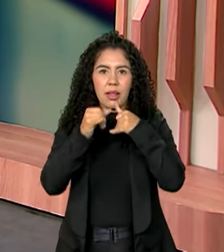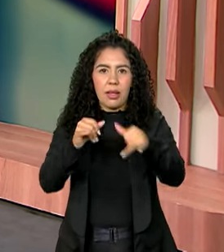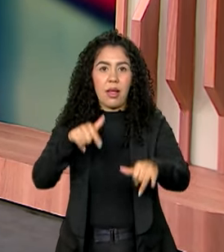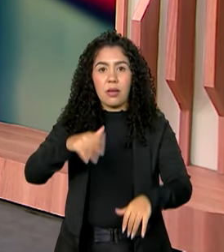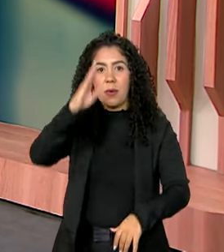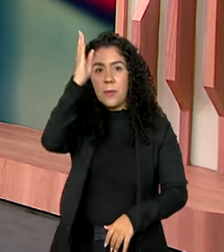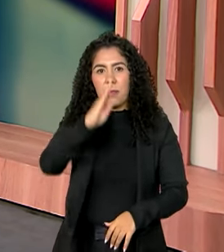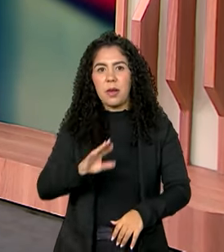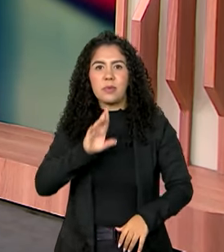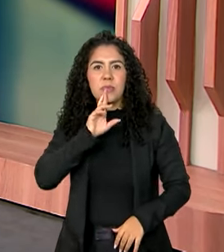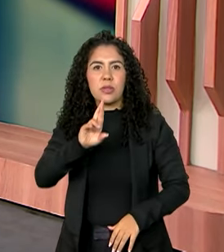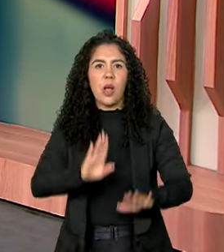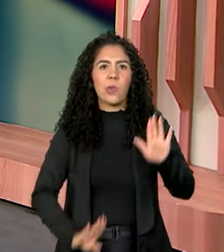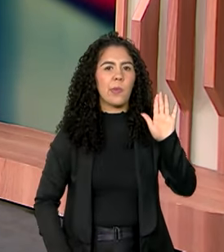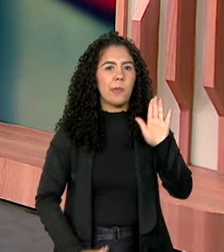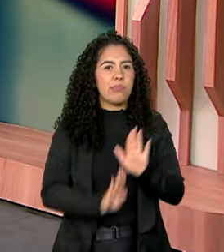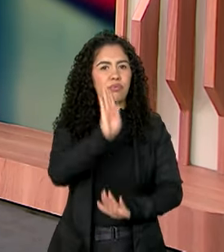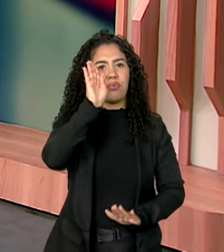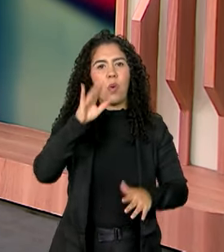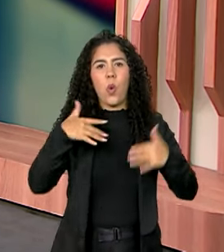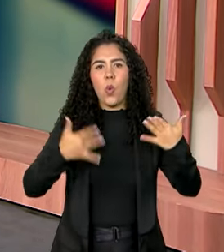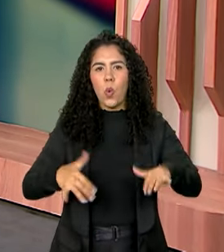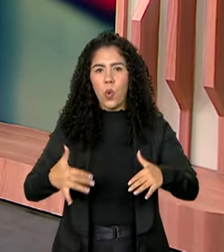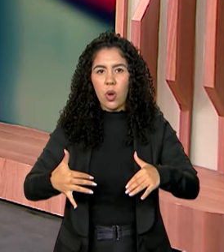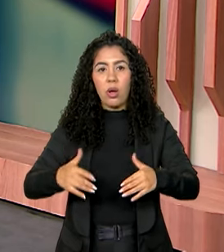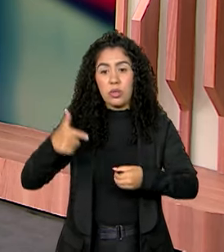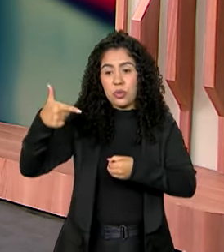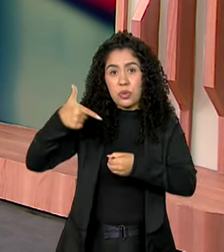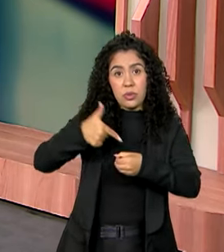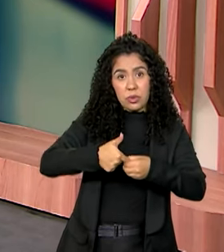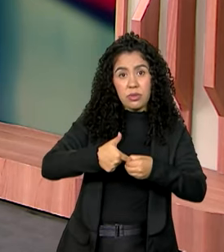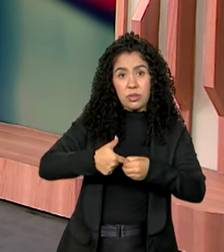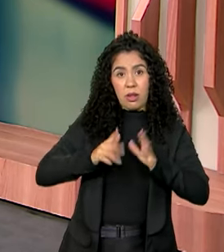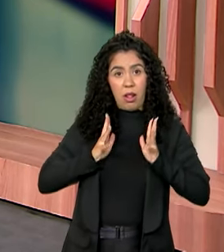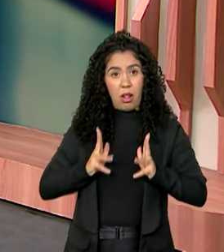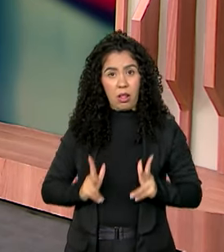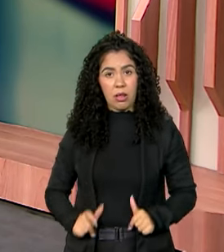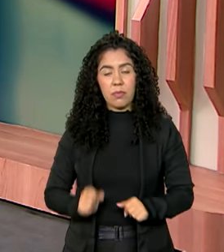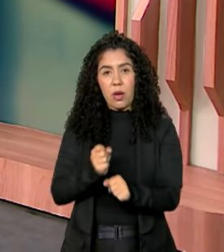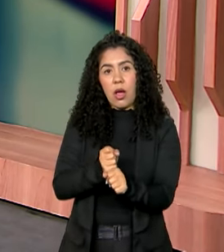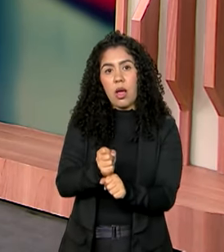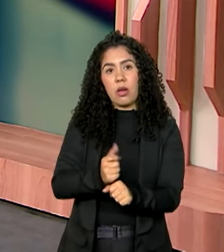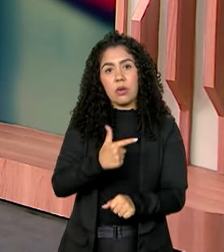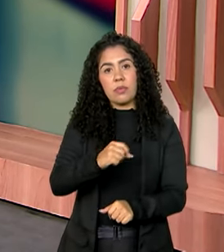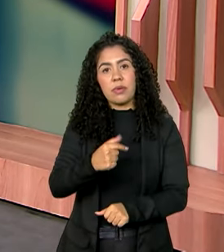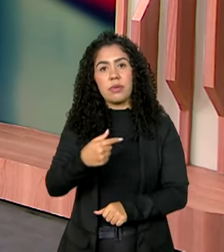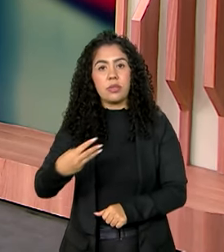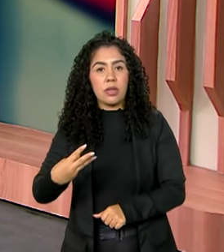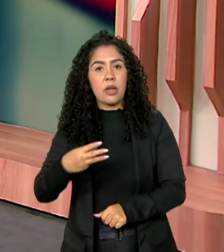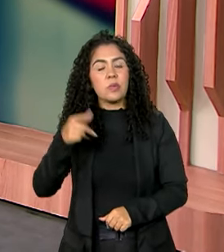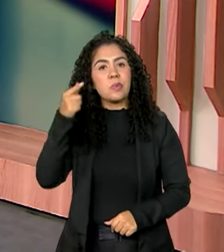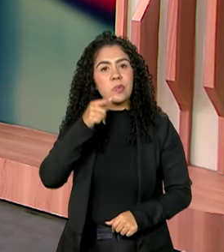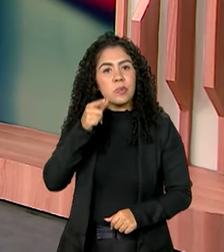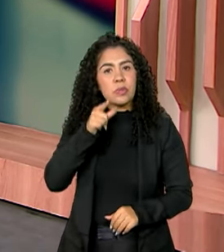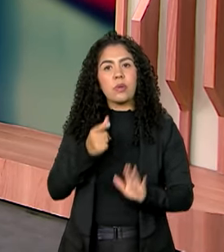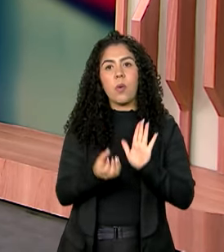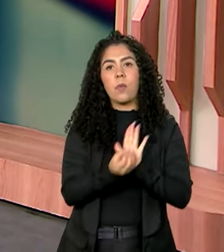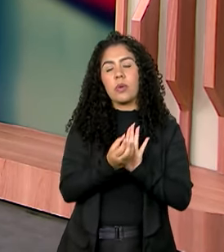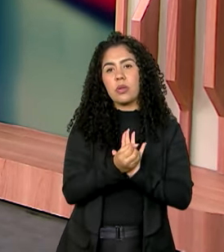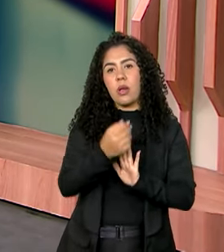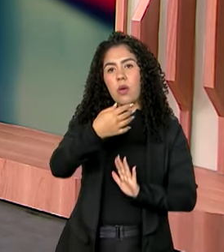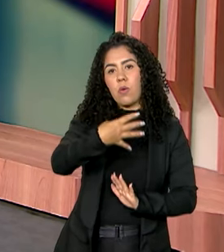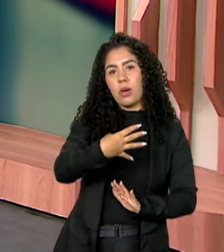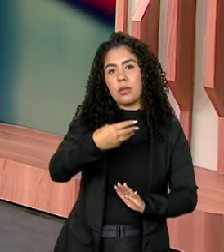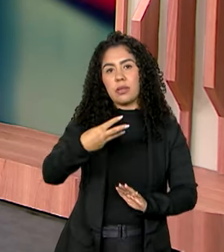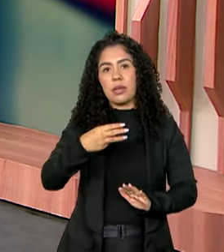Brasil bateu recorde na produção de biocombustíveis. Em 2023, o país produziu 43 bilhões de litros de